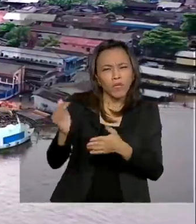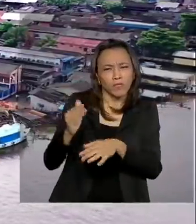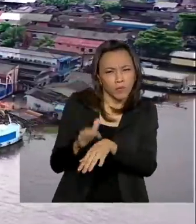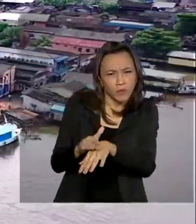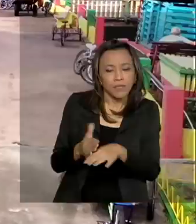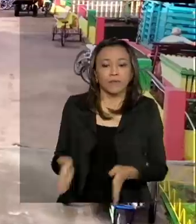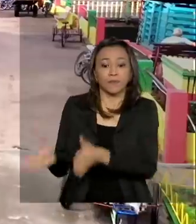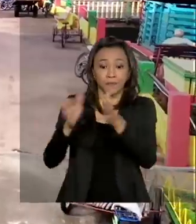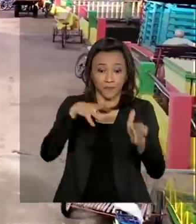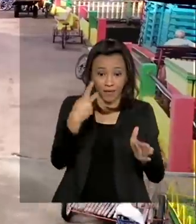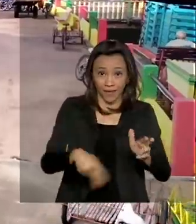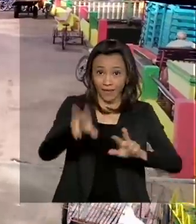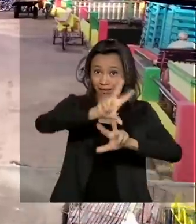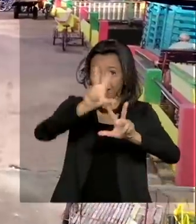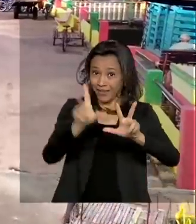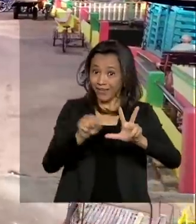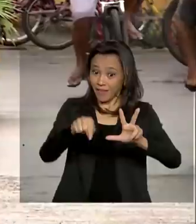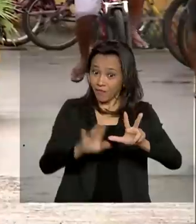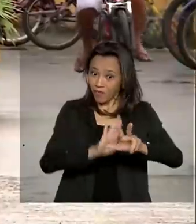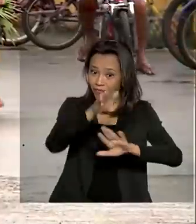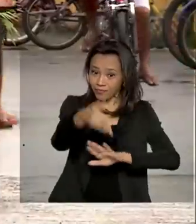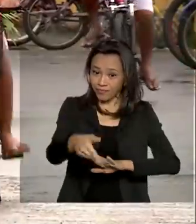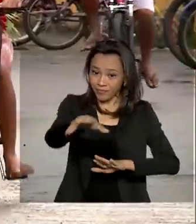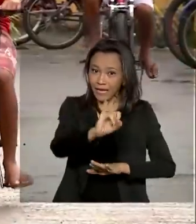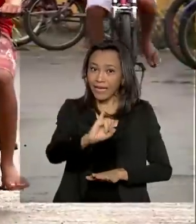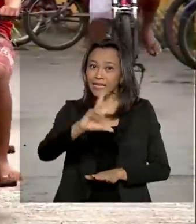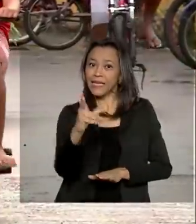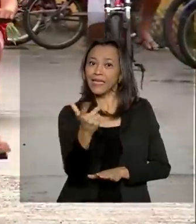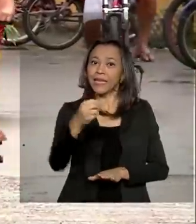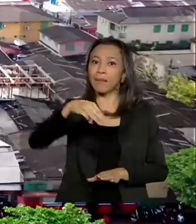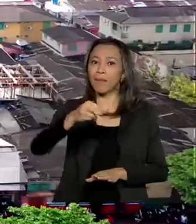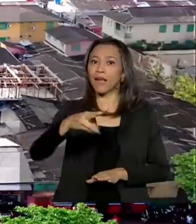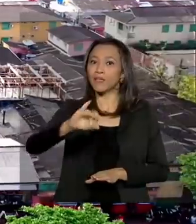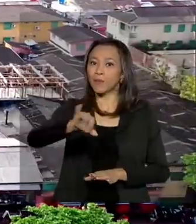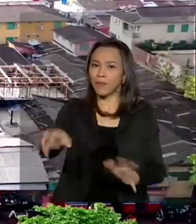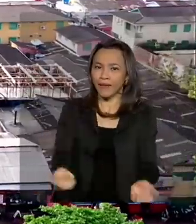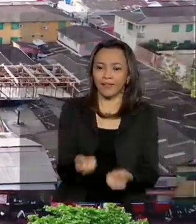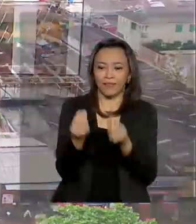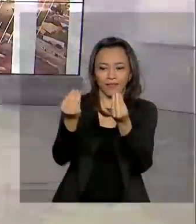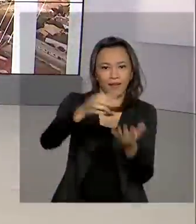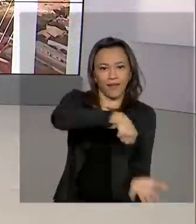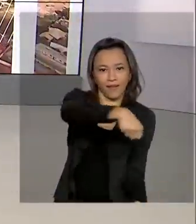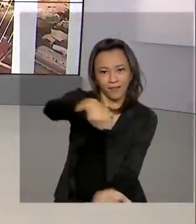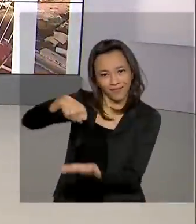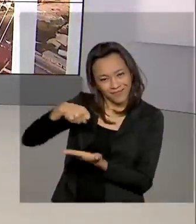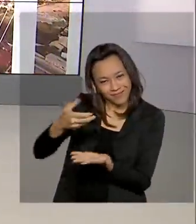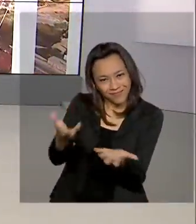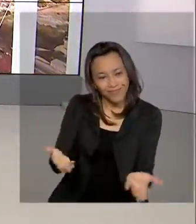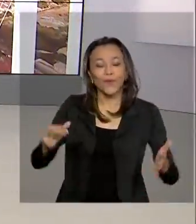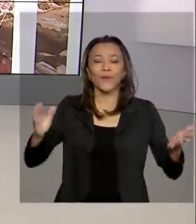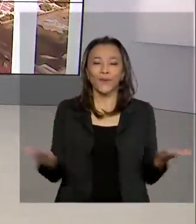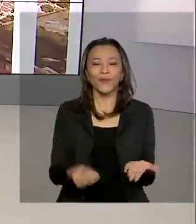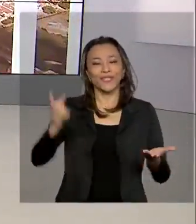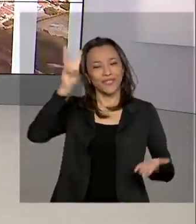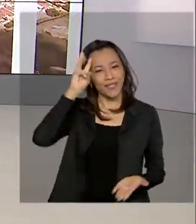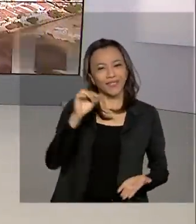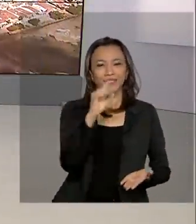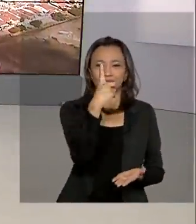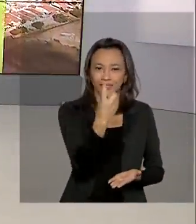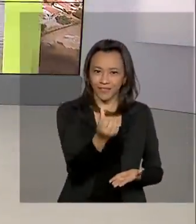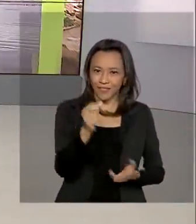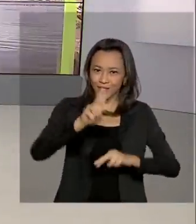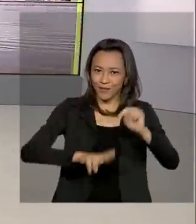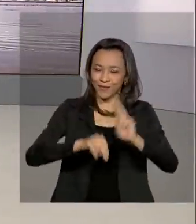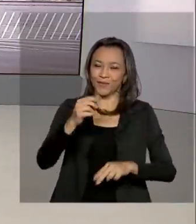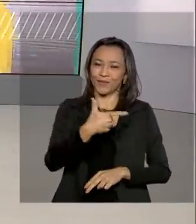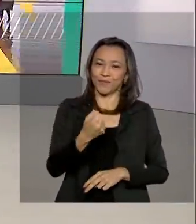nossa equipe desembarca na Ilha do Marajó para acompanhar a entrega de cestas básicas. Hoje é terça-feira, 16 de